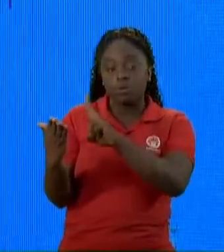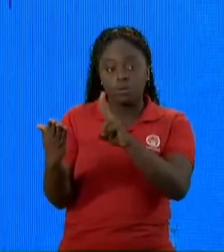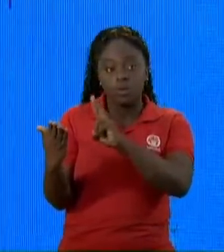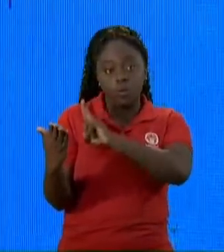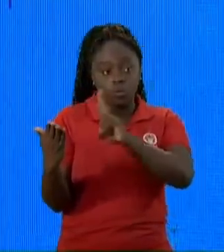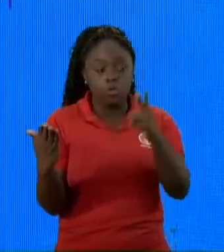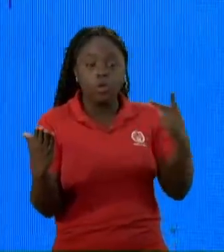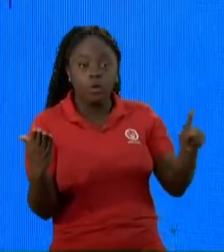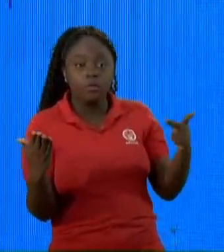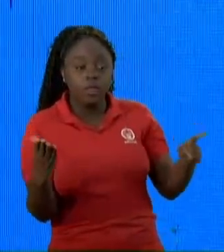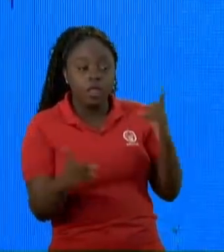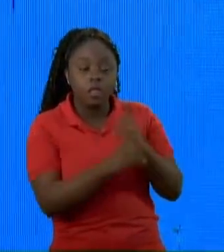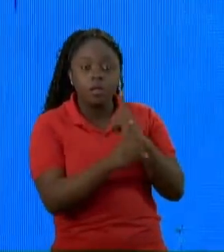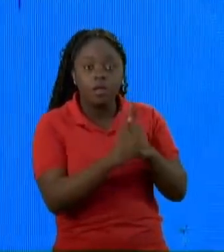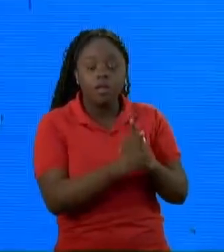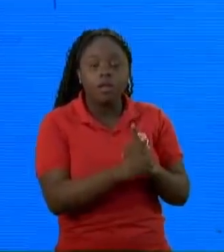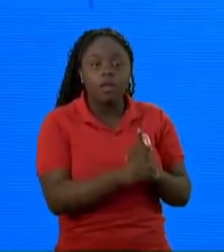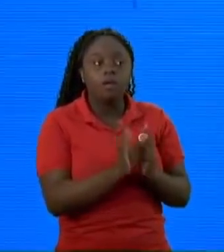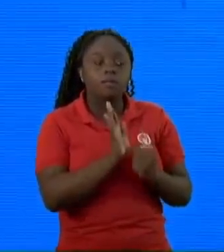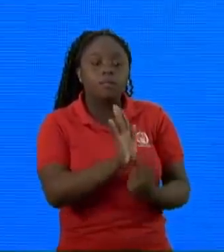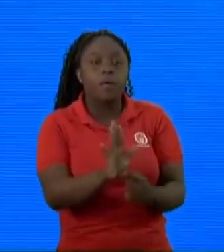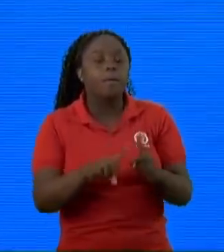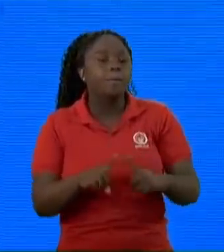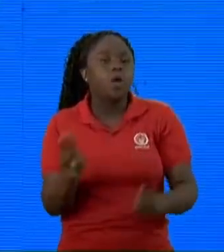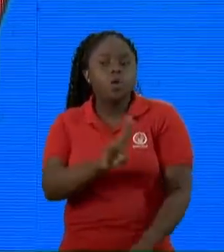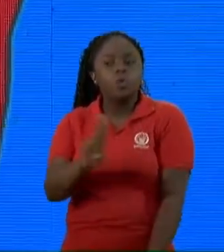Aparece Mas não aparece O nome da vítima